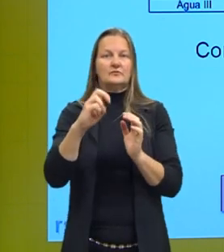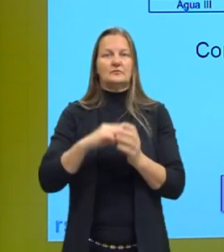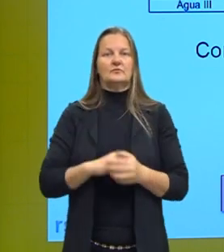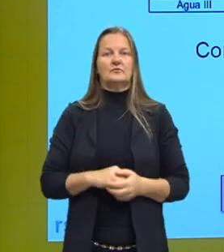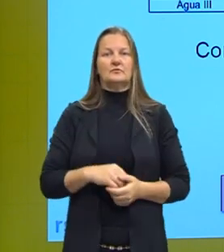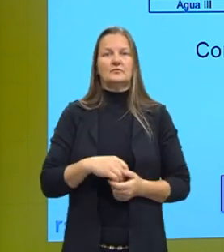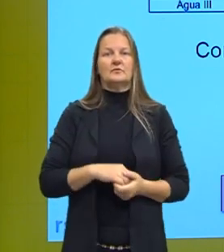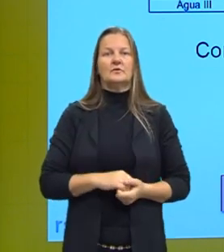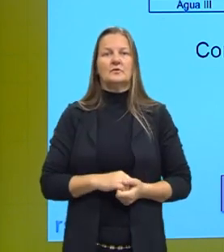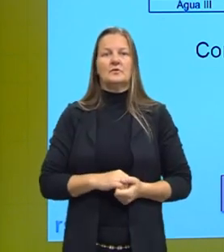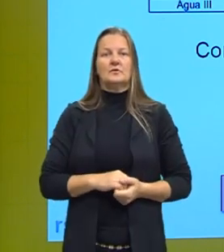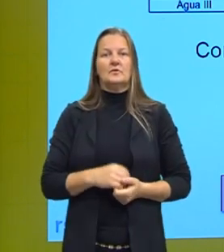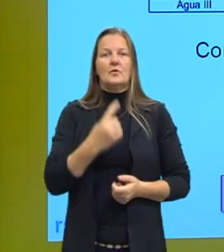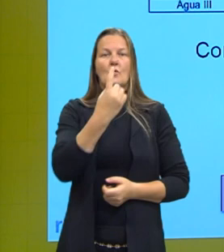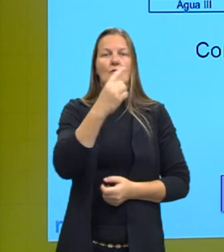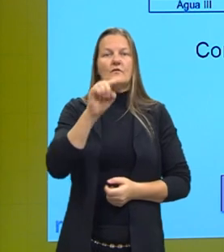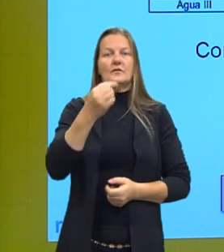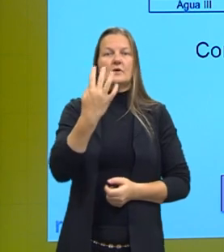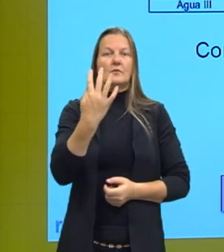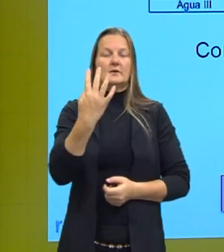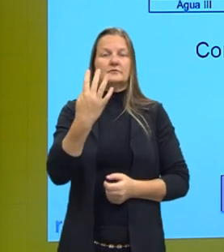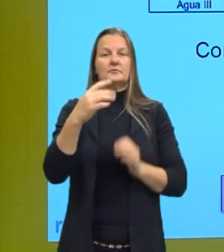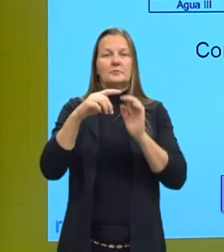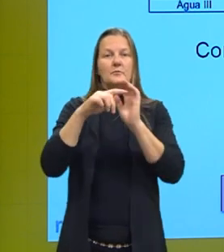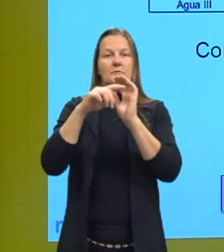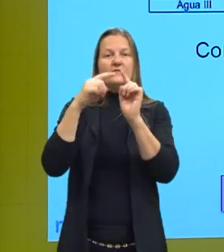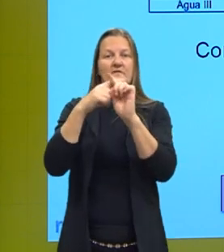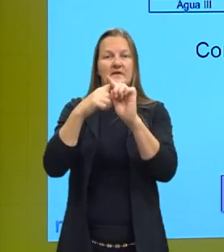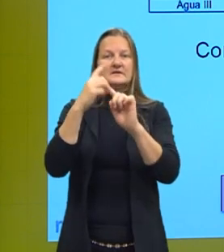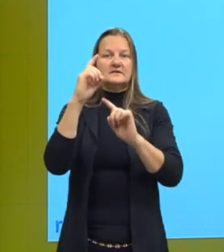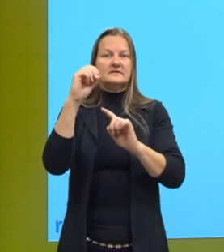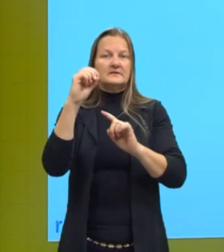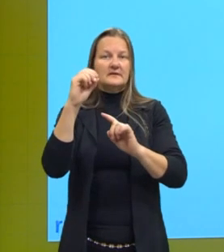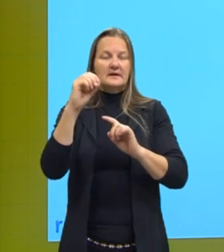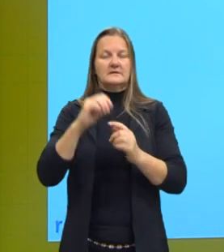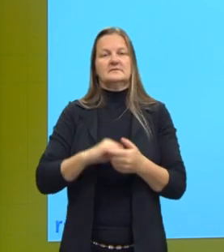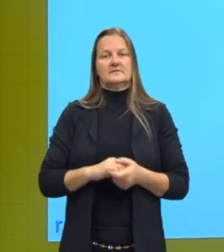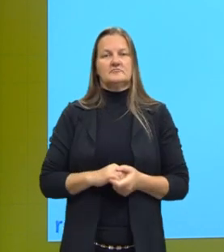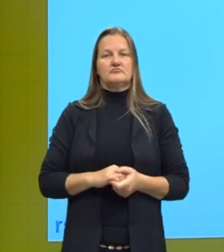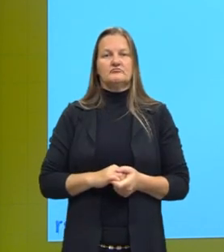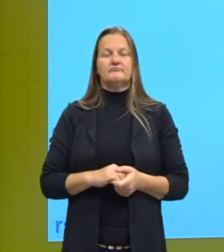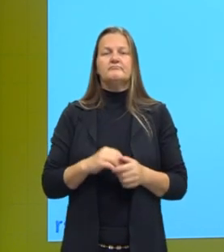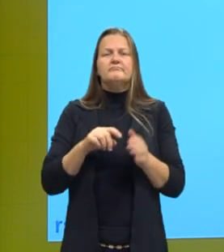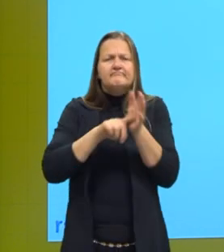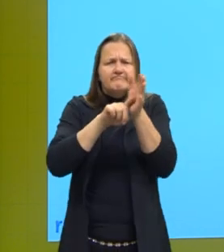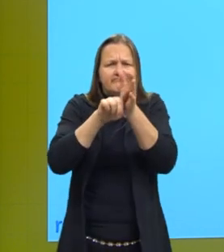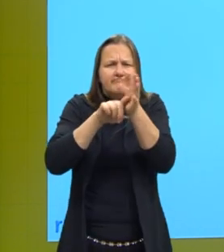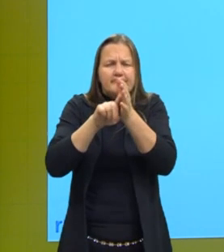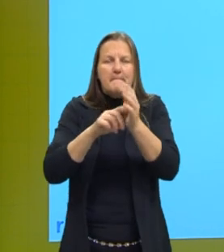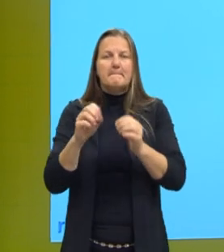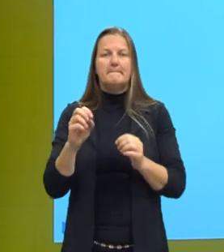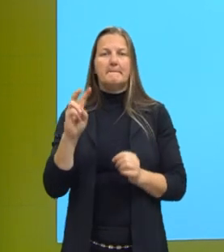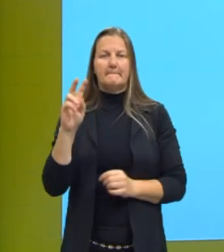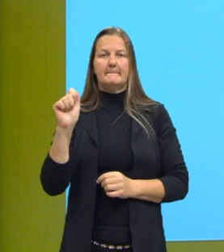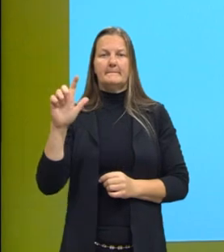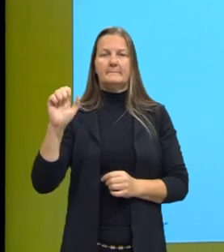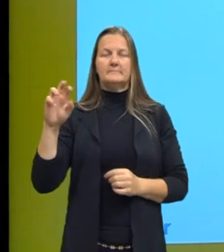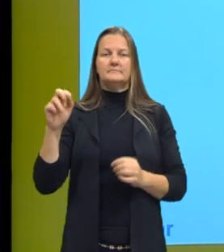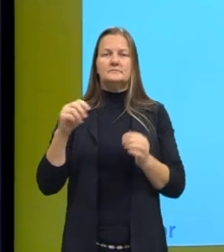1,4 vezes 10 na menos cinco gramas. Verificando este valor, que é a concentração